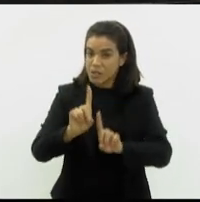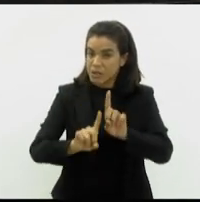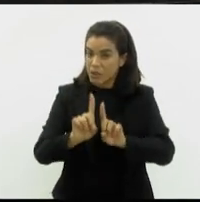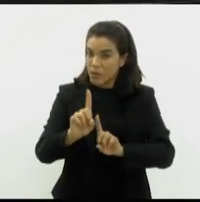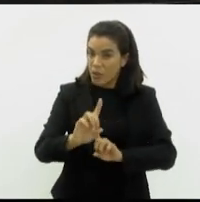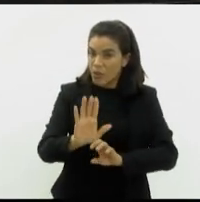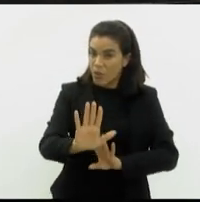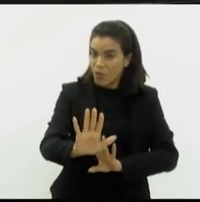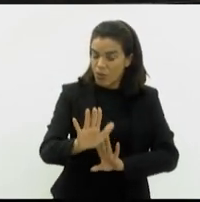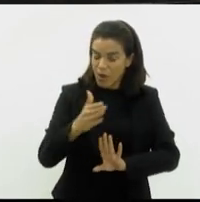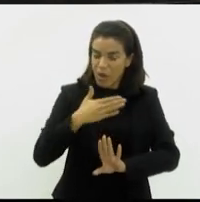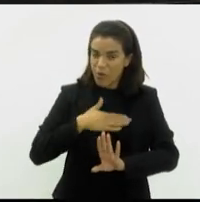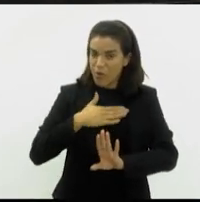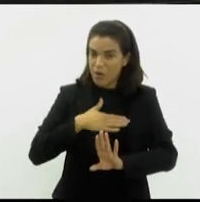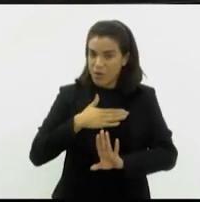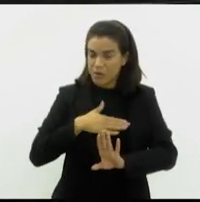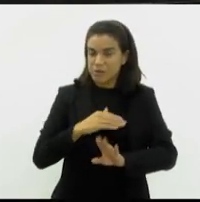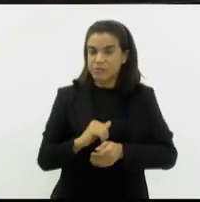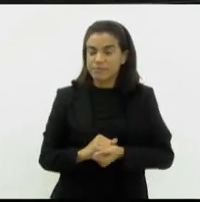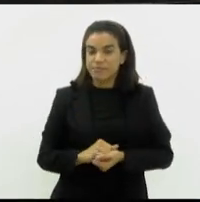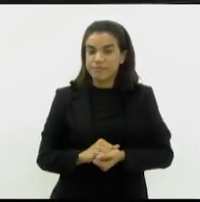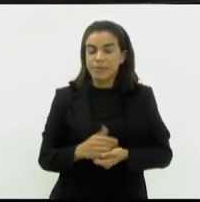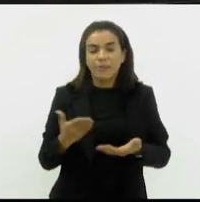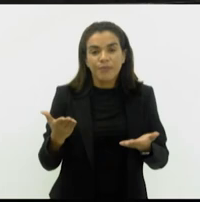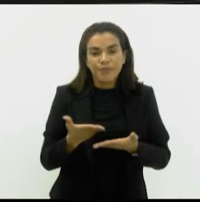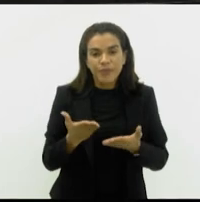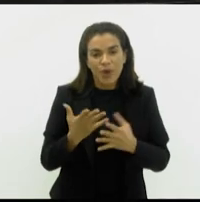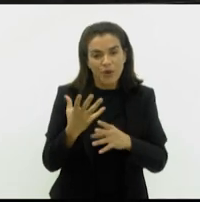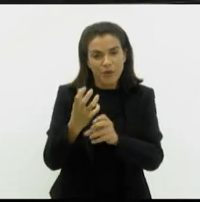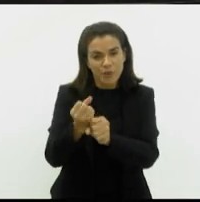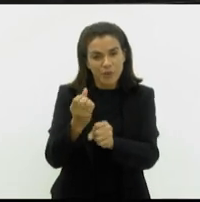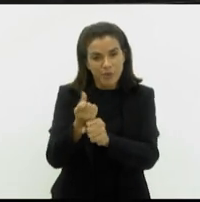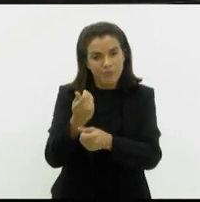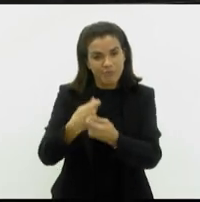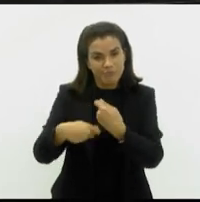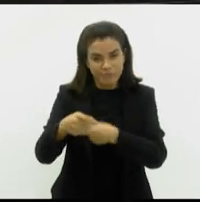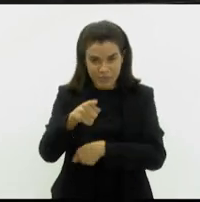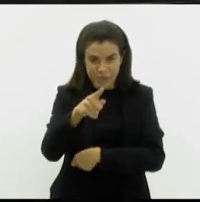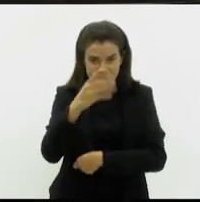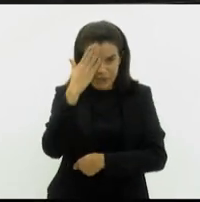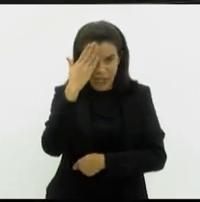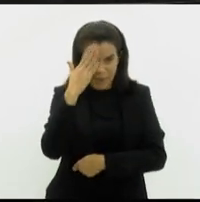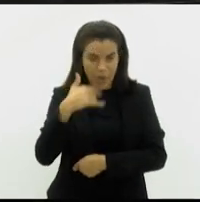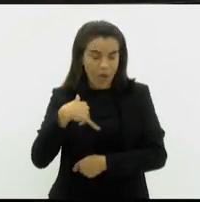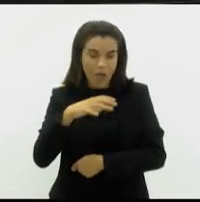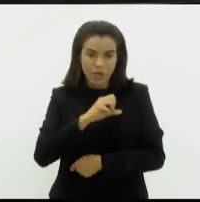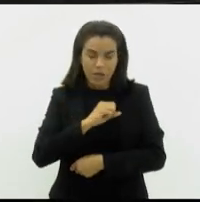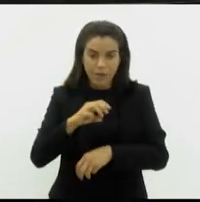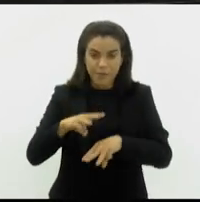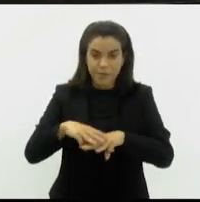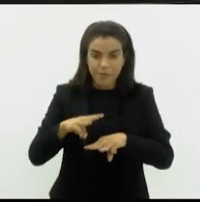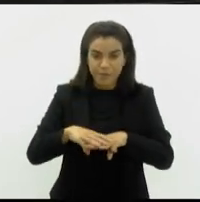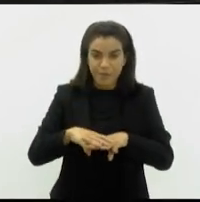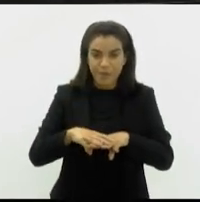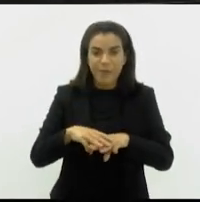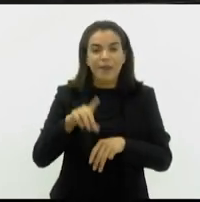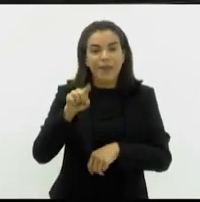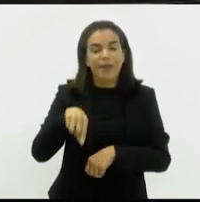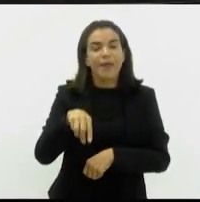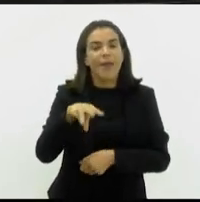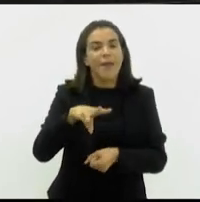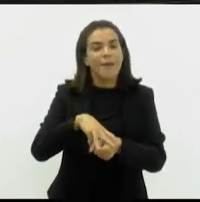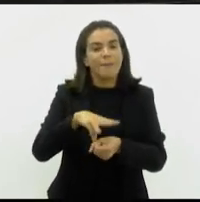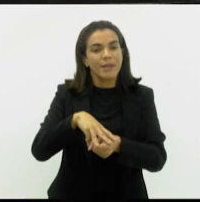te falar agora do dinheiro. agora vamos à contabilidade. gosto de matemática, vocês sabem disso. Mercedes Sprint, que é a van.